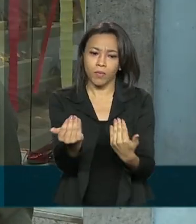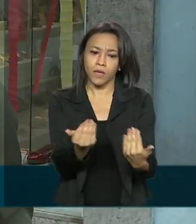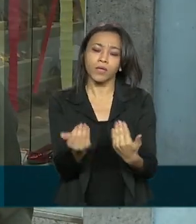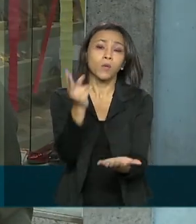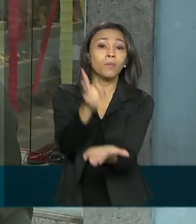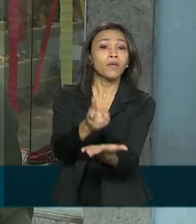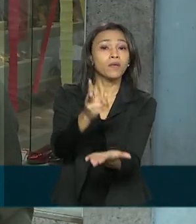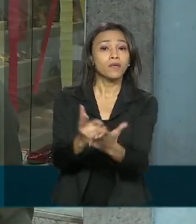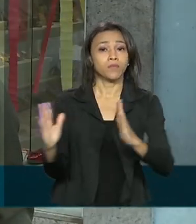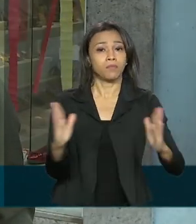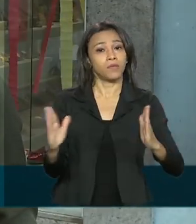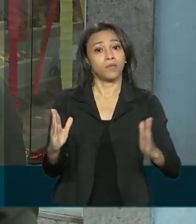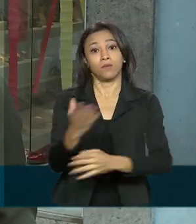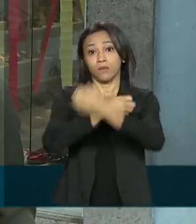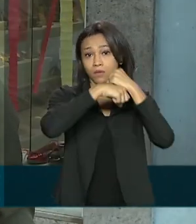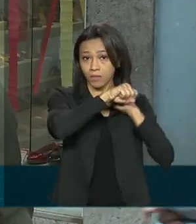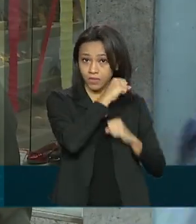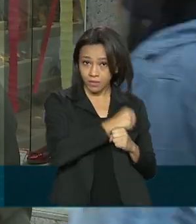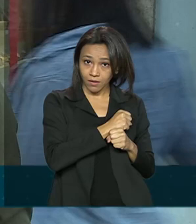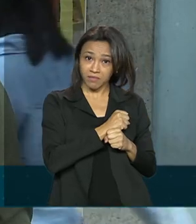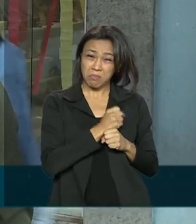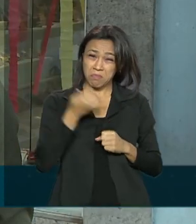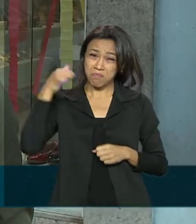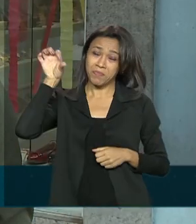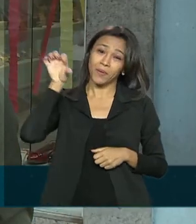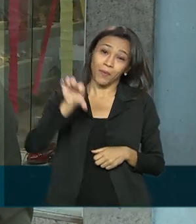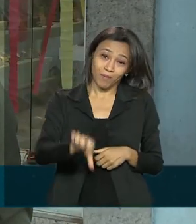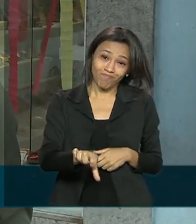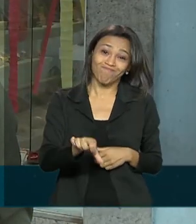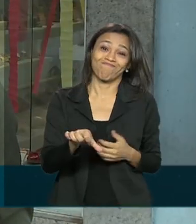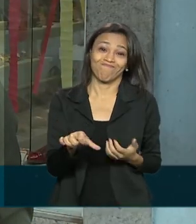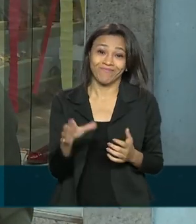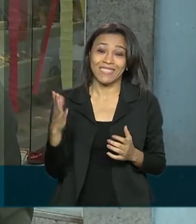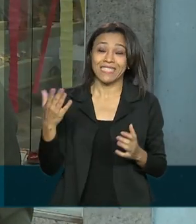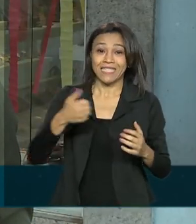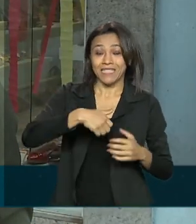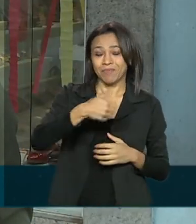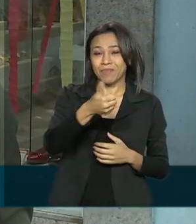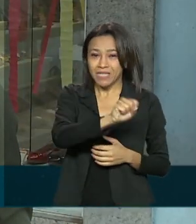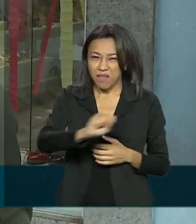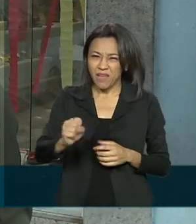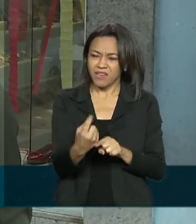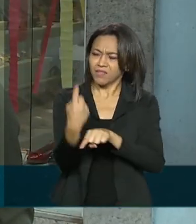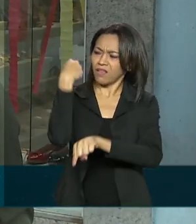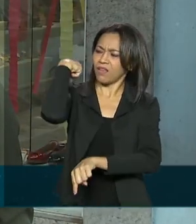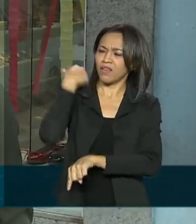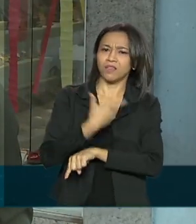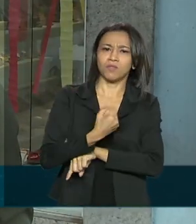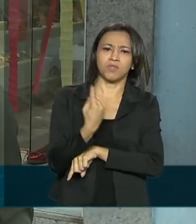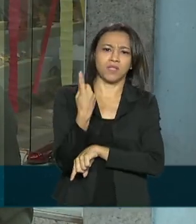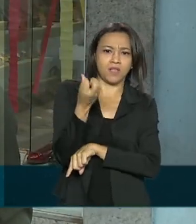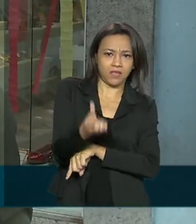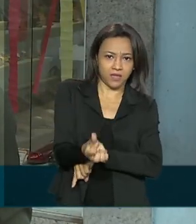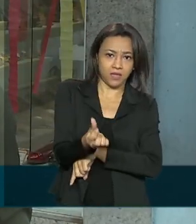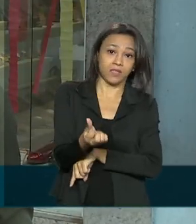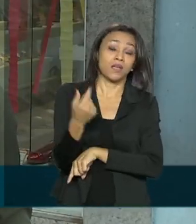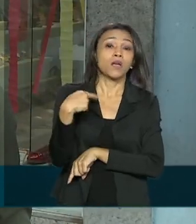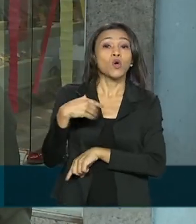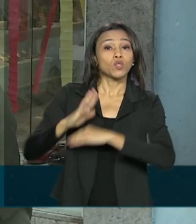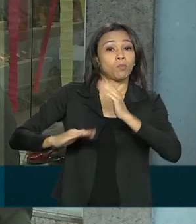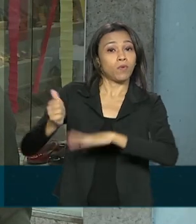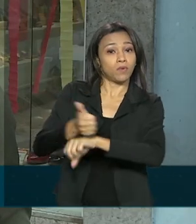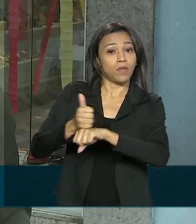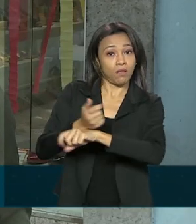o mesmo período do ano passado. Foi o pior resultado para um semestre desde 2016. Segundo economistas,